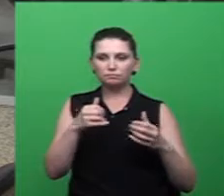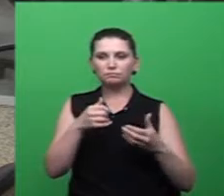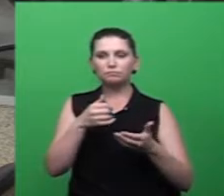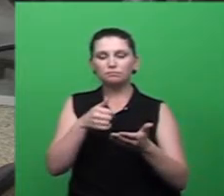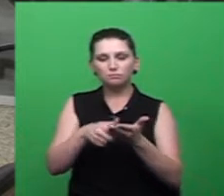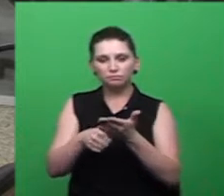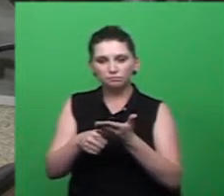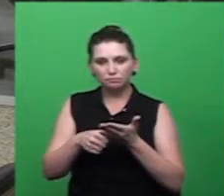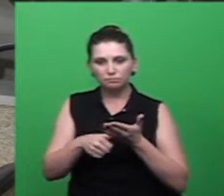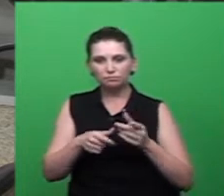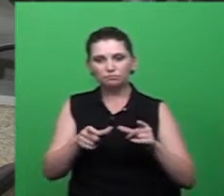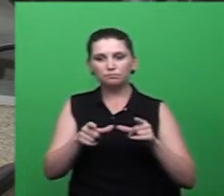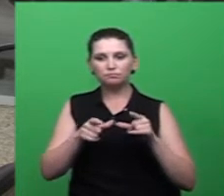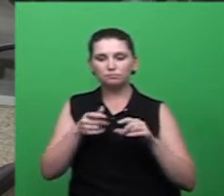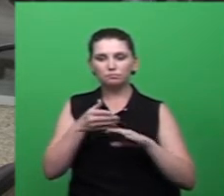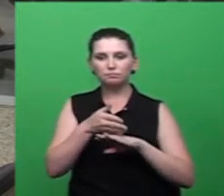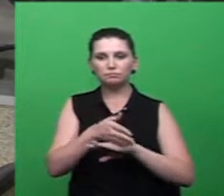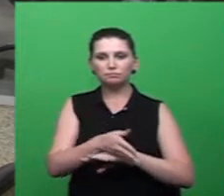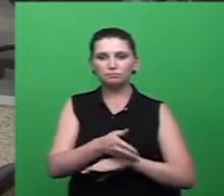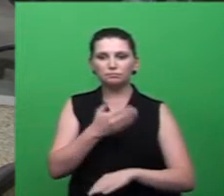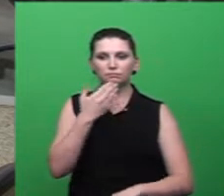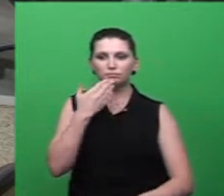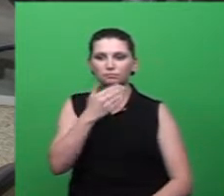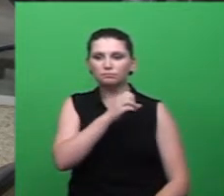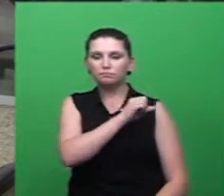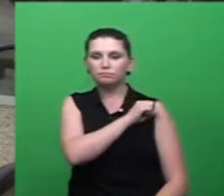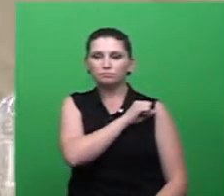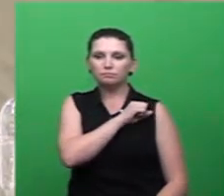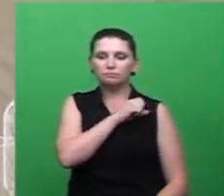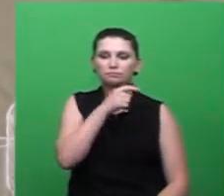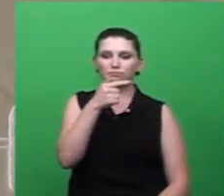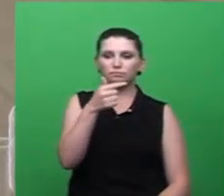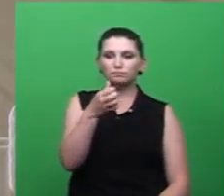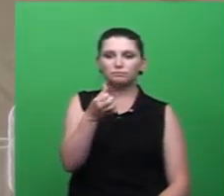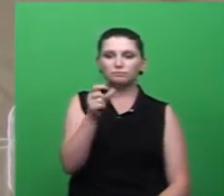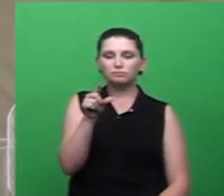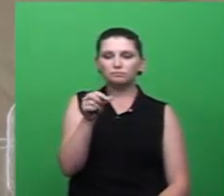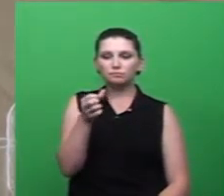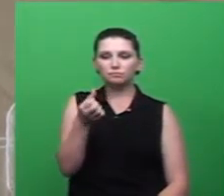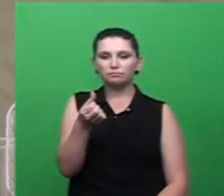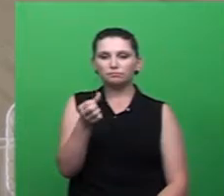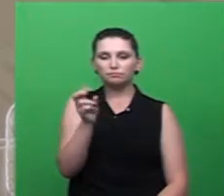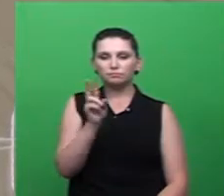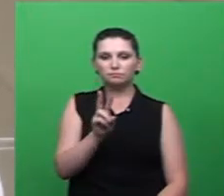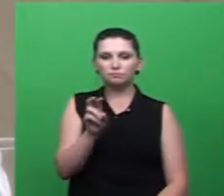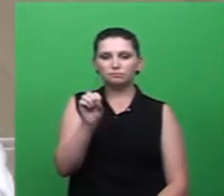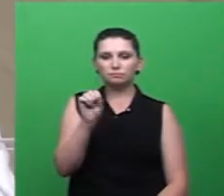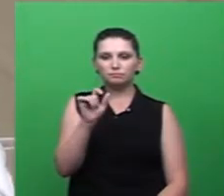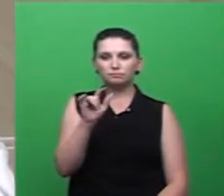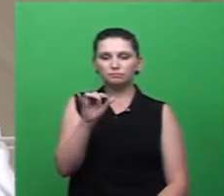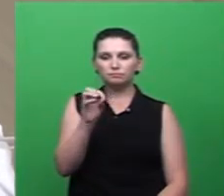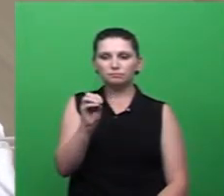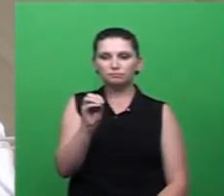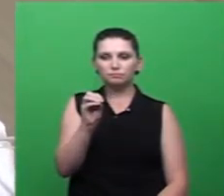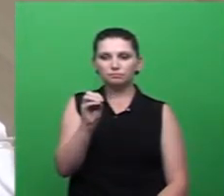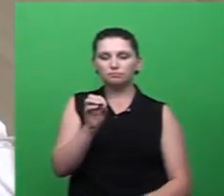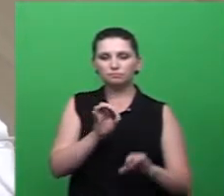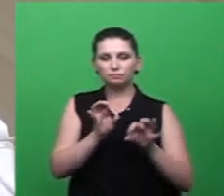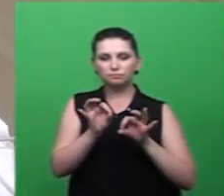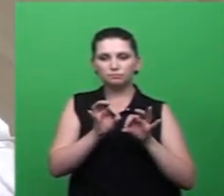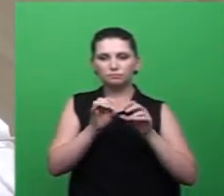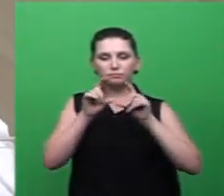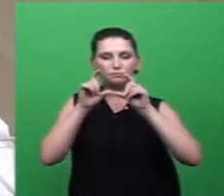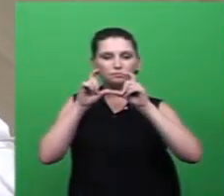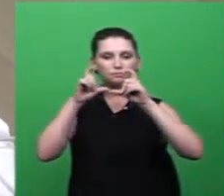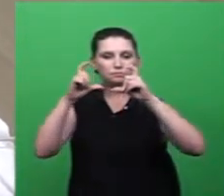Aprovado por unanimidade. Indicação 076, barra 2016. Autoria, vereador Salésio Leima. Assunto, colocação de placas